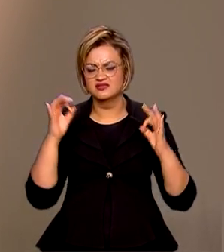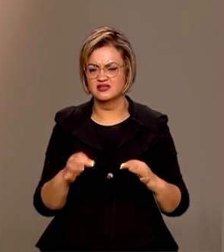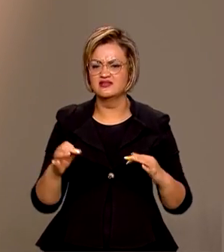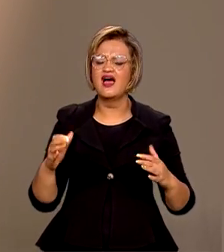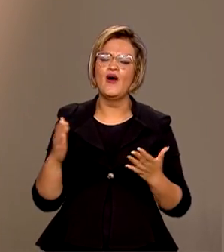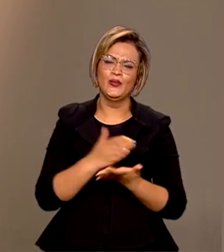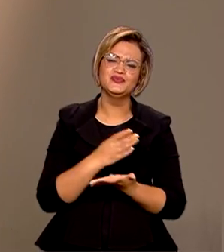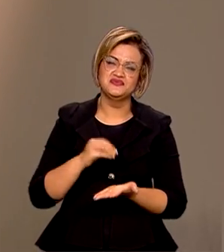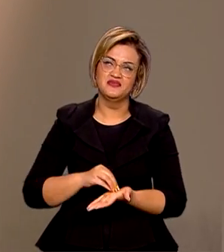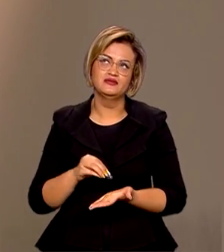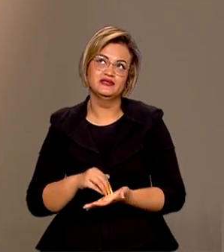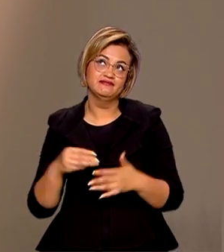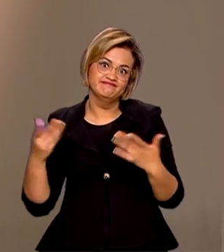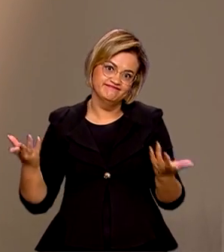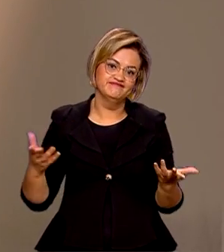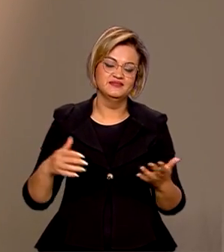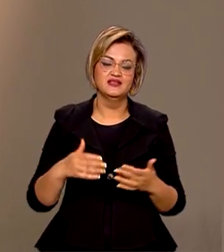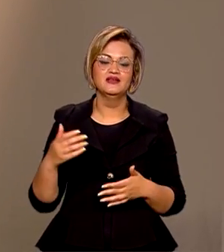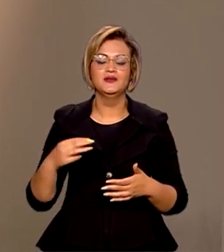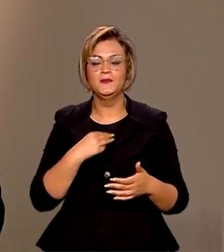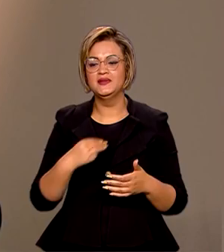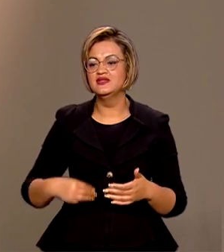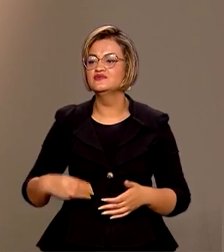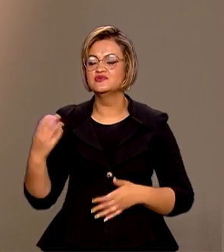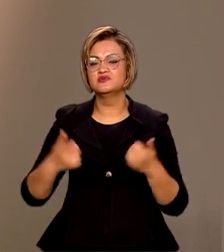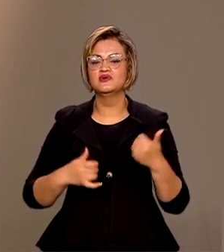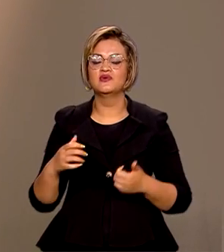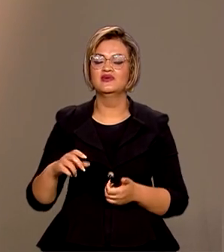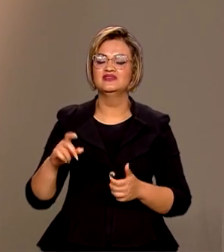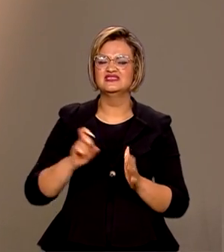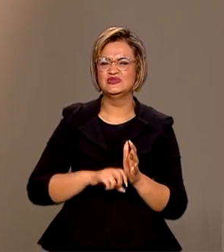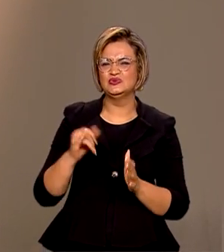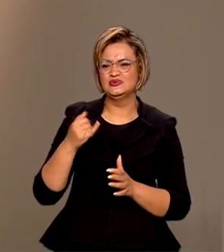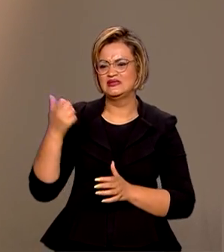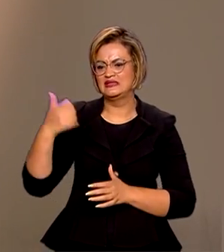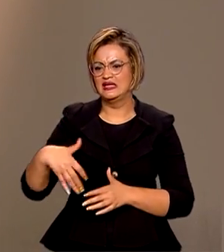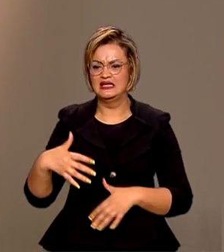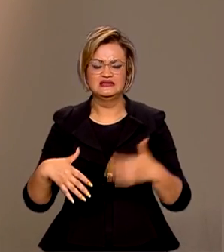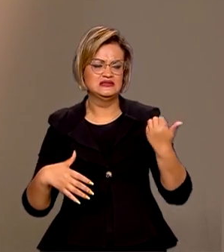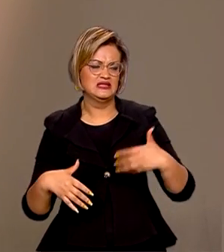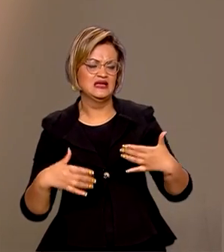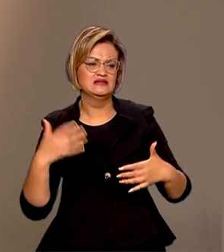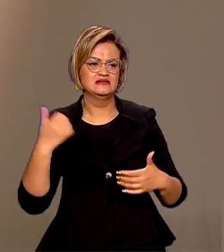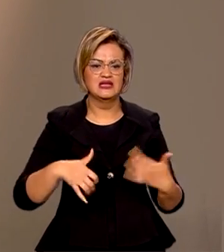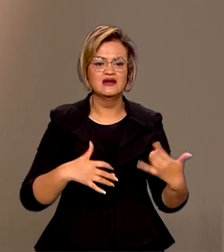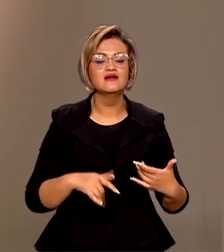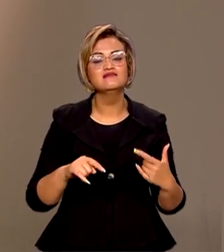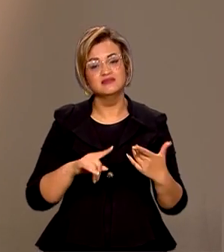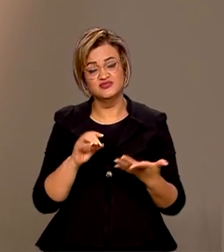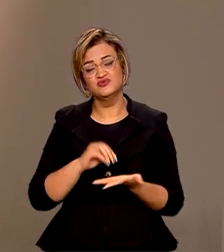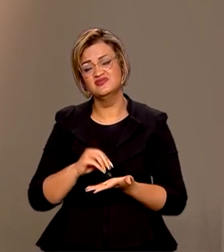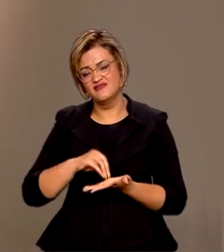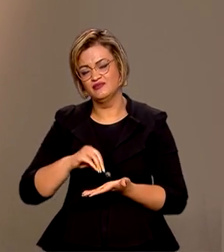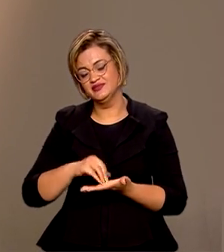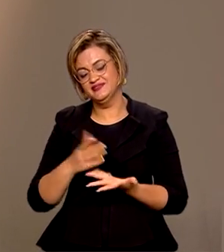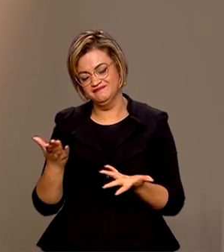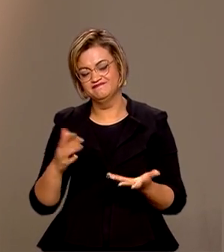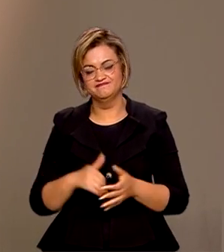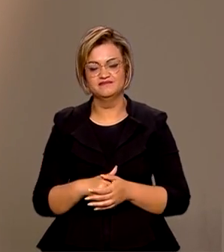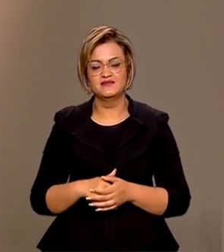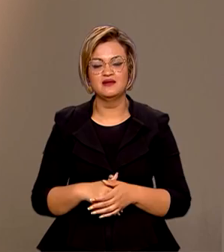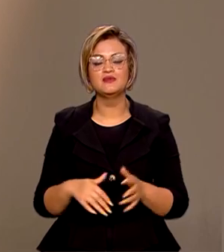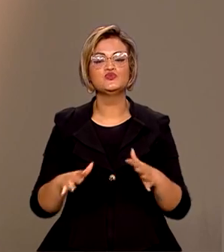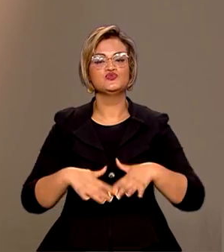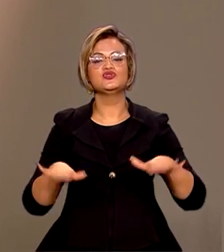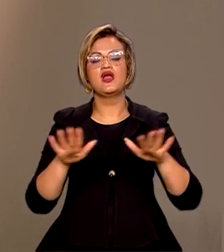gargalos. Foi mencionado pelo ministro, a questão da taxa de juros é elevada. E, de fato, ainda é um gargalo da nossa economia. No mais,